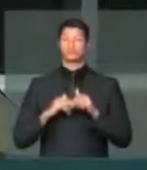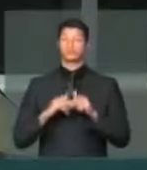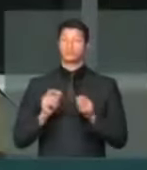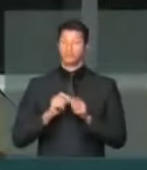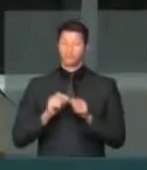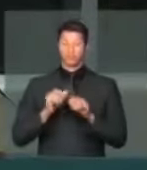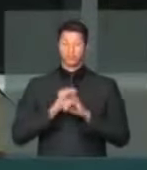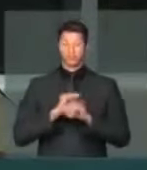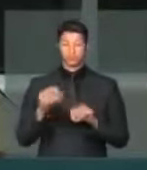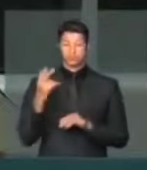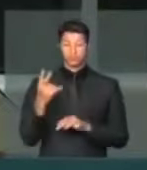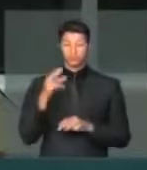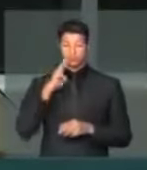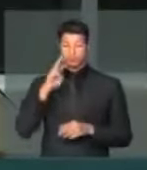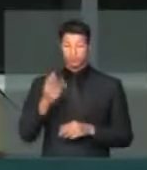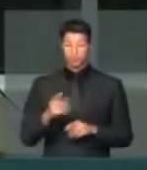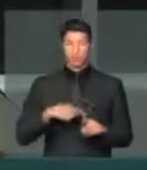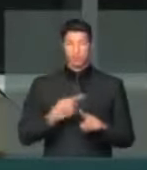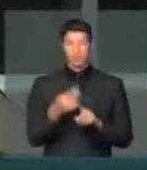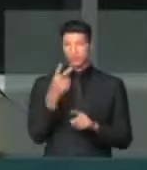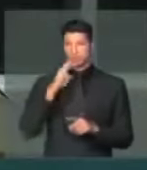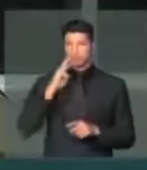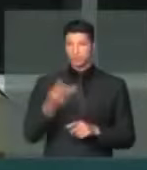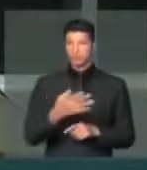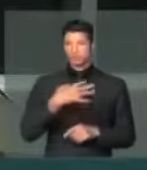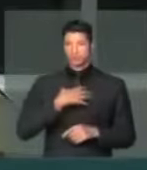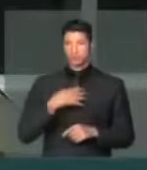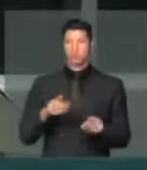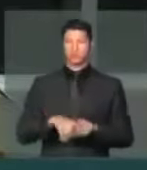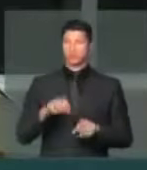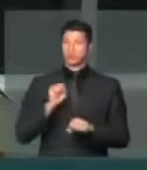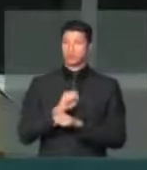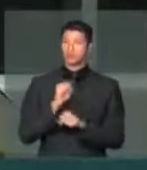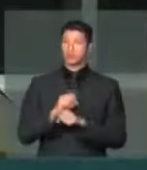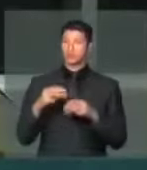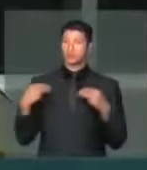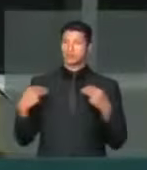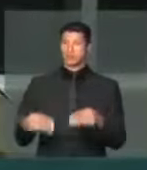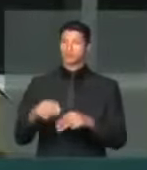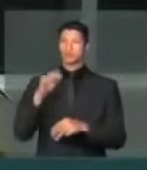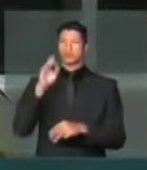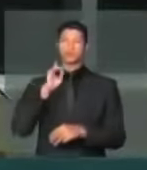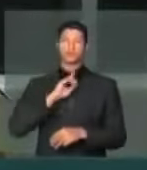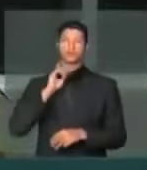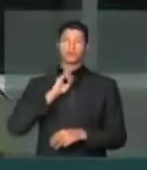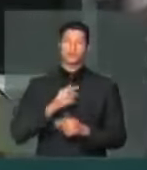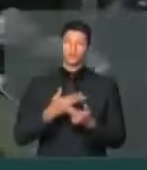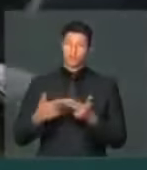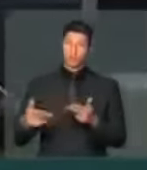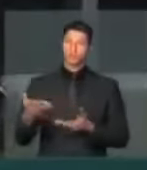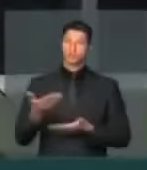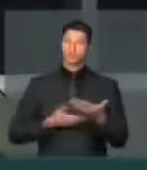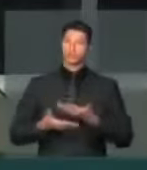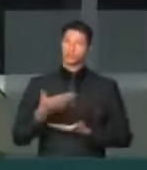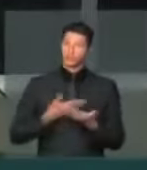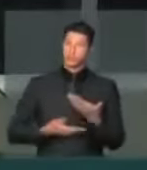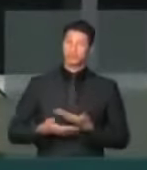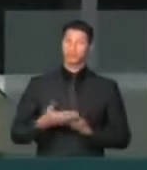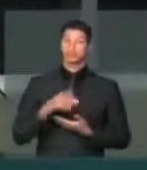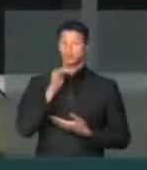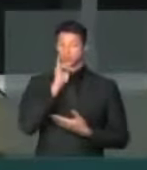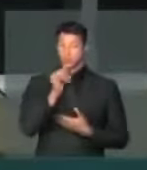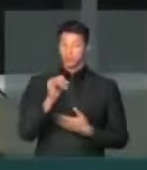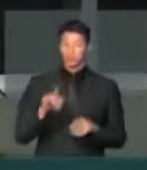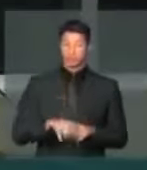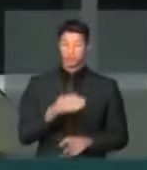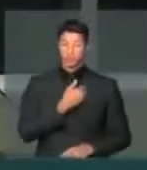foram atendidos mais de 2 milhões de baianos e esperamos que o Ministério das Minas e Energia atenda essa nossa solicitação e